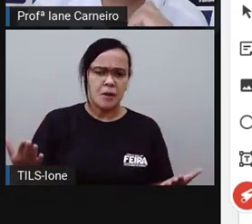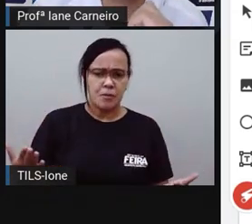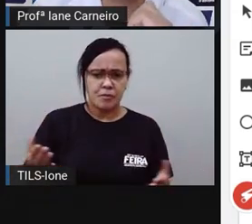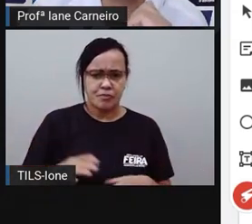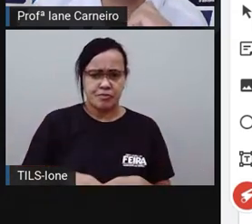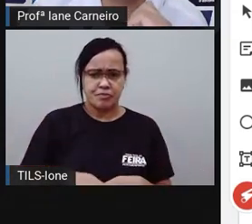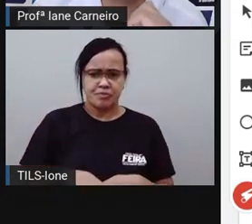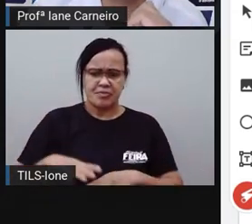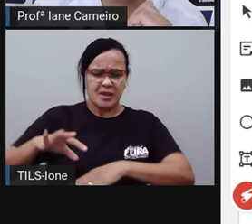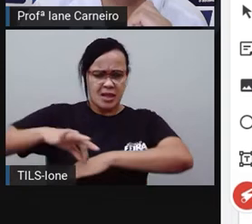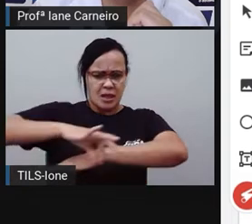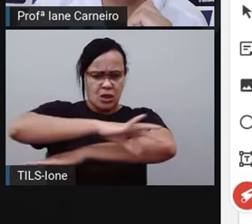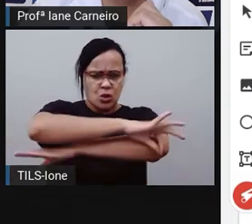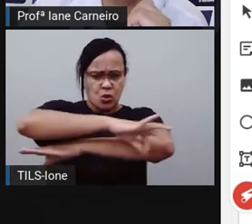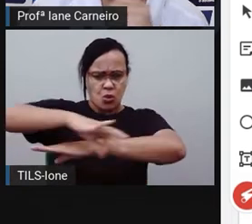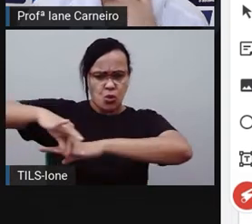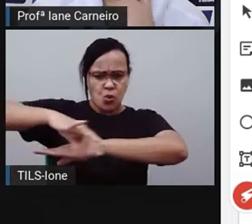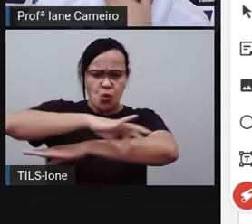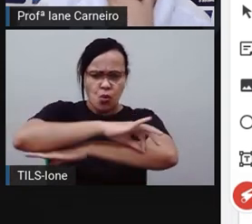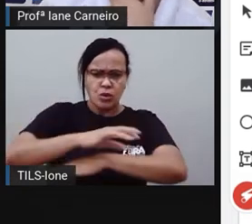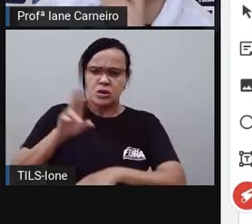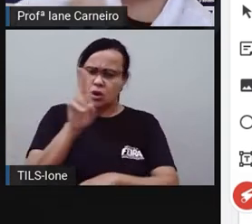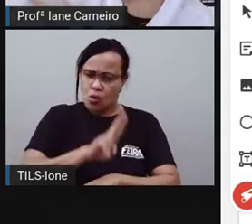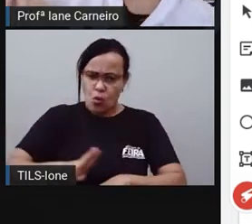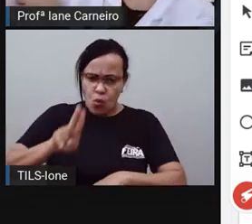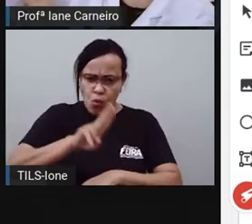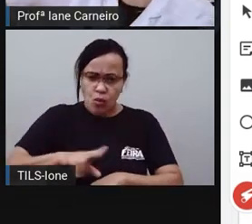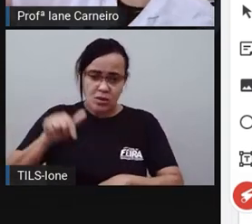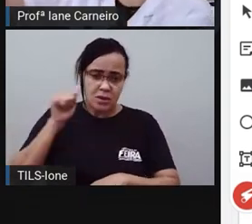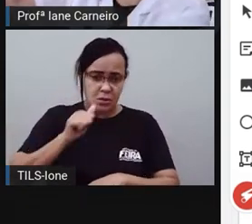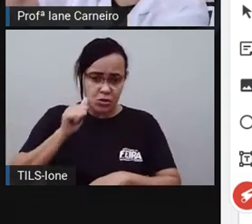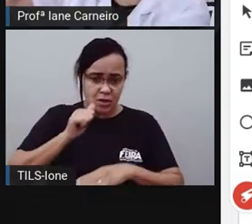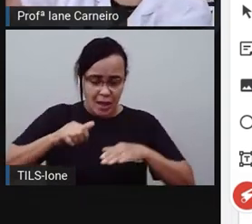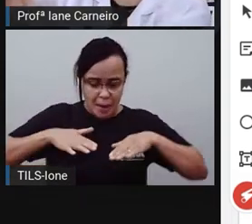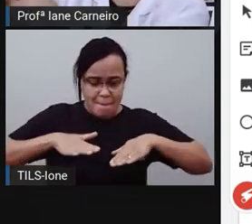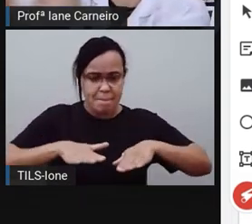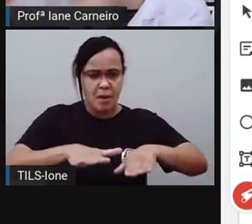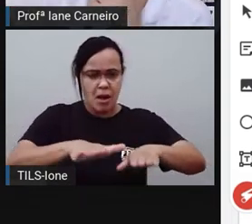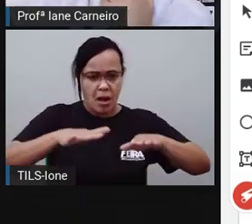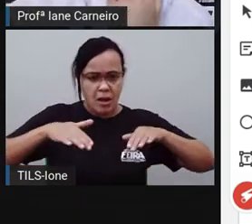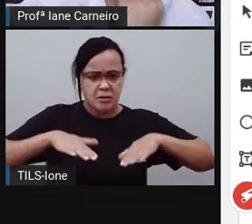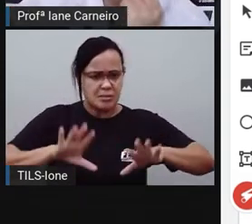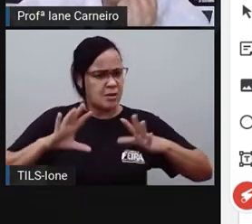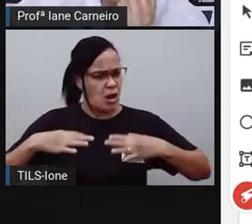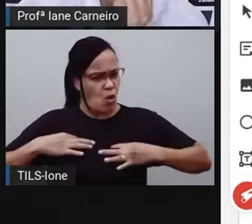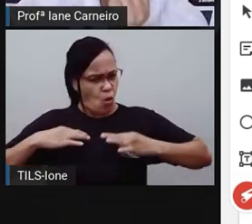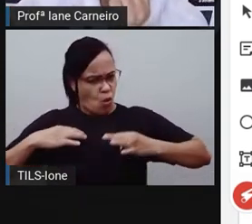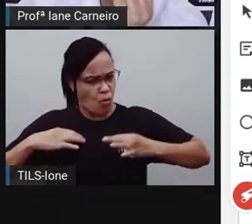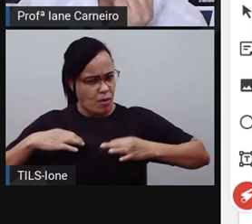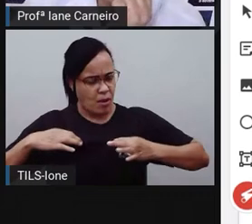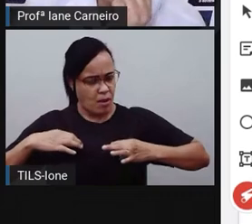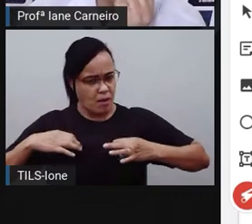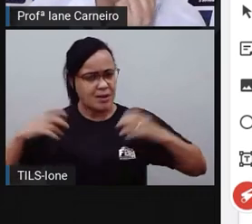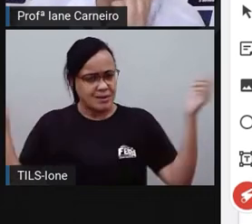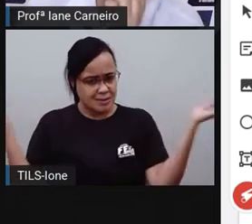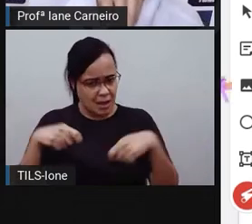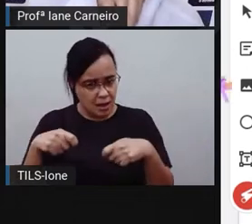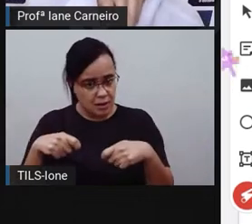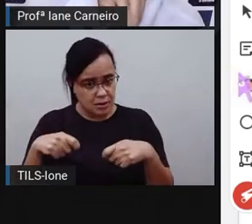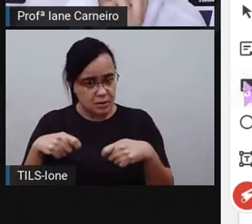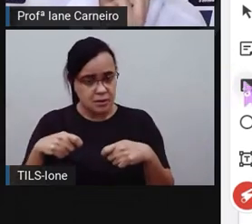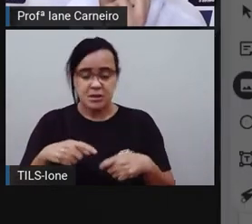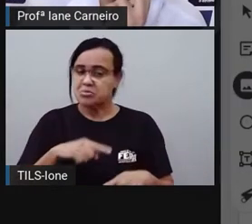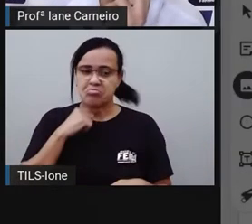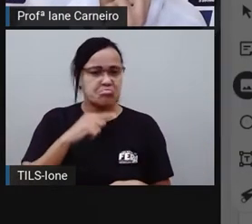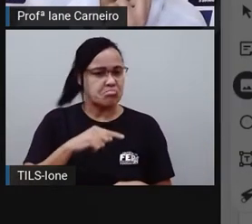régua dura desse jeito, será que ela dá para medir assim, ó, fazer a volta no braço da gente? Hum, não